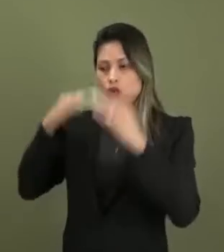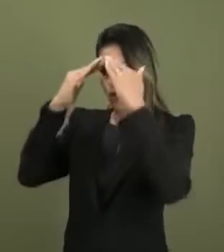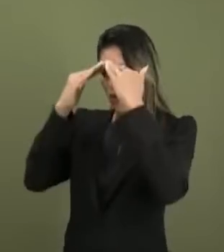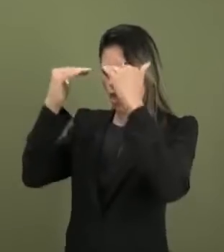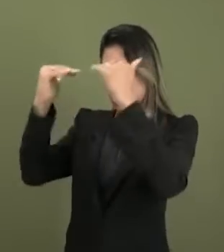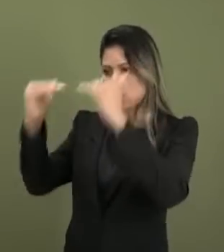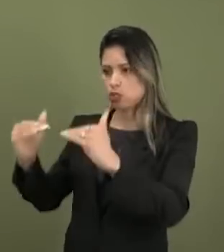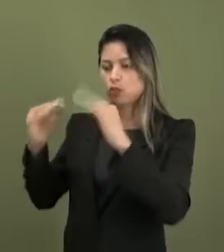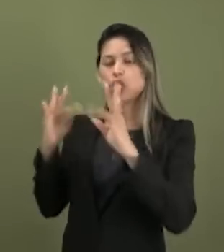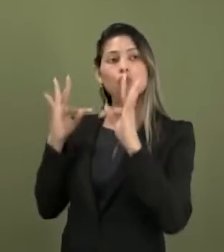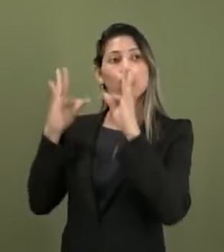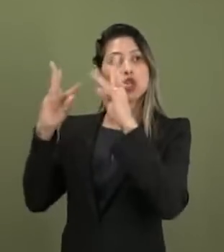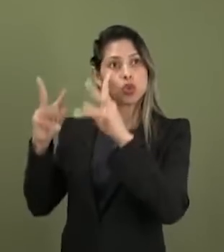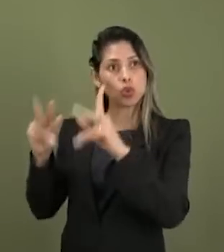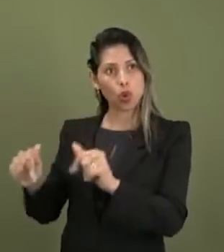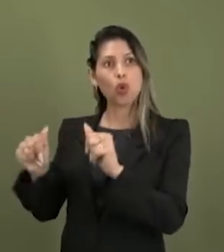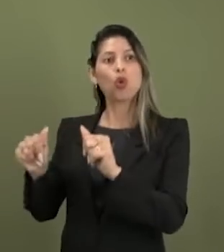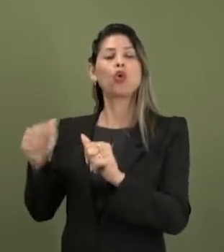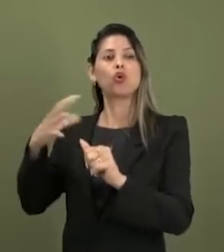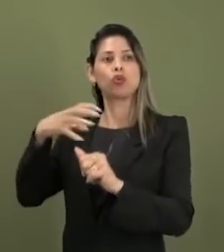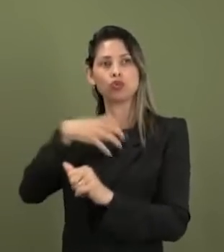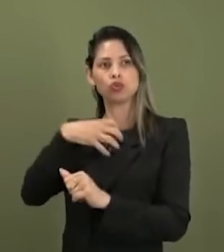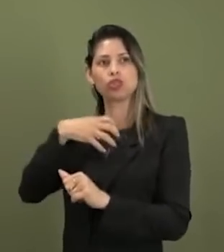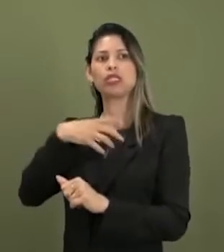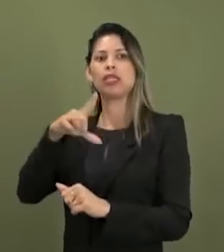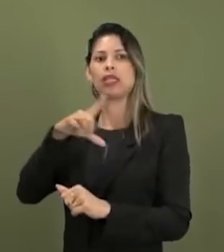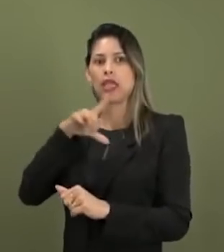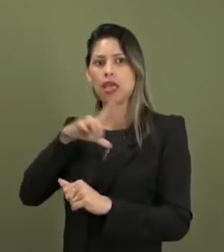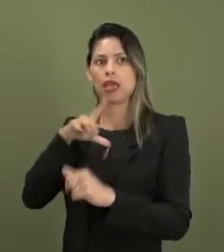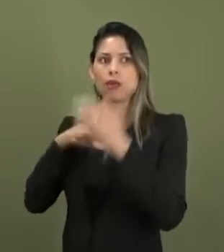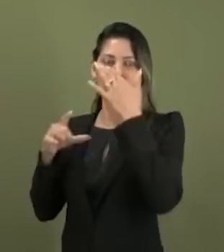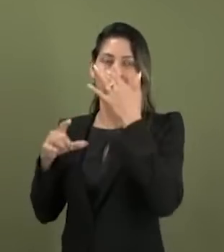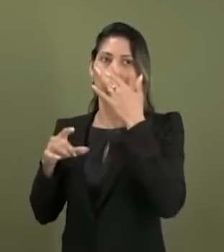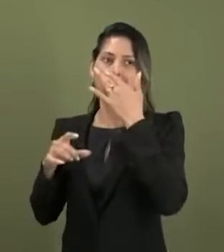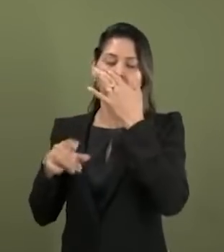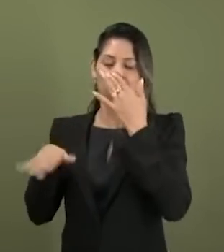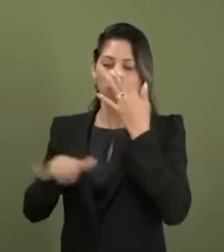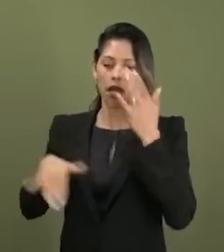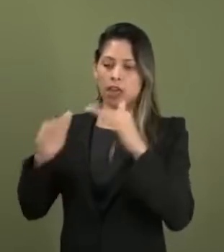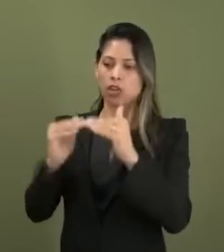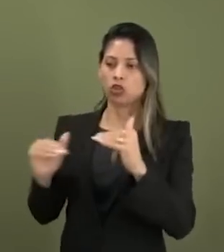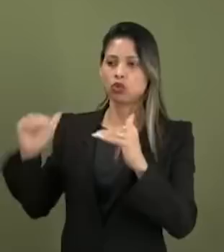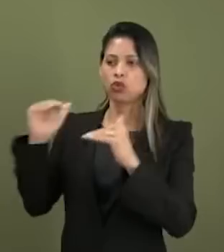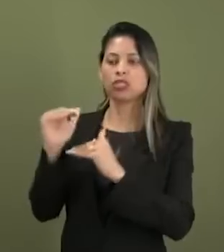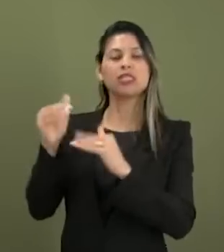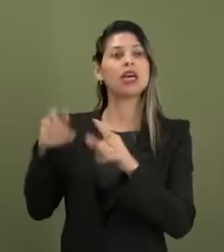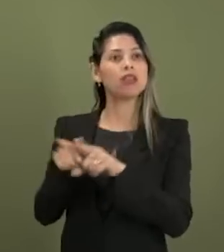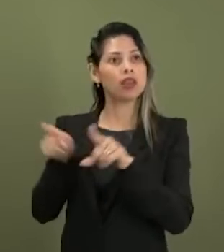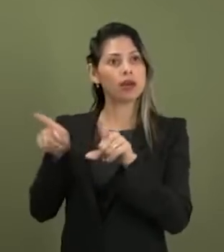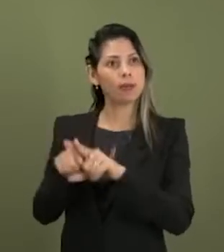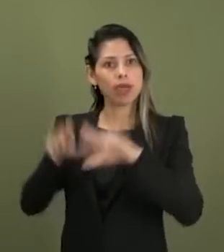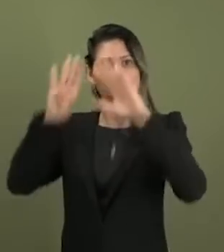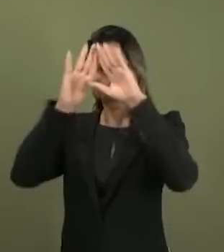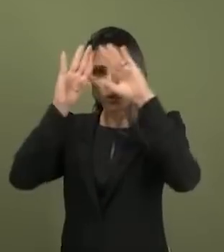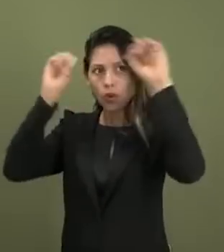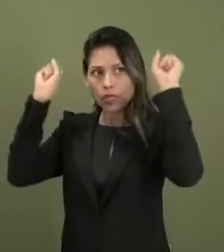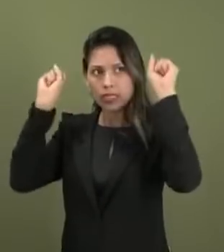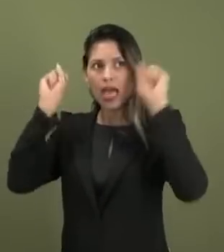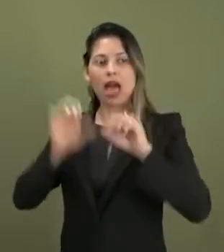do apreço do respeito que tenho ao Judiciário e ao Supremo Tribunal Federal brasileiro, muitas vezes